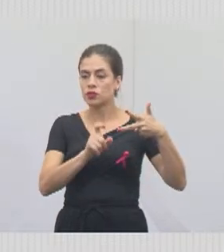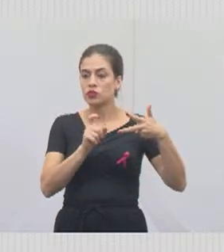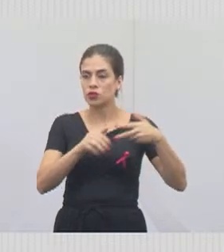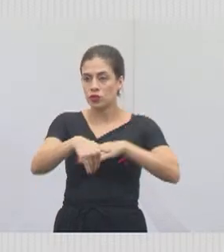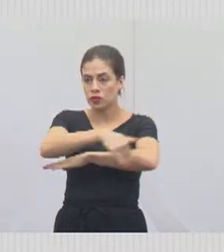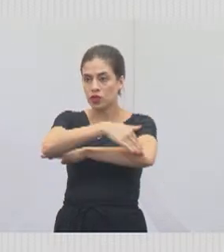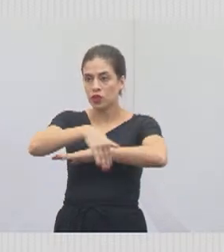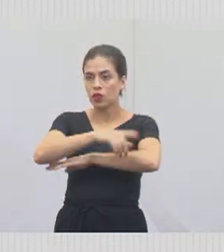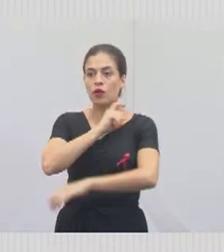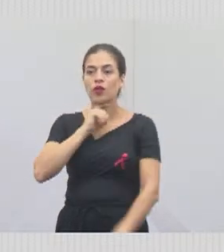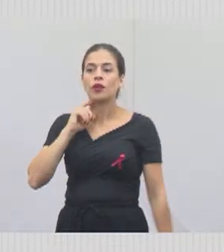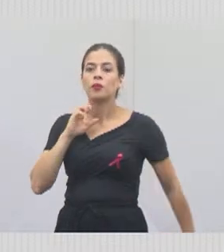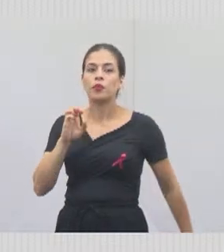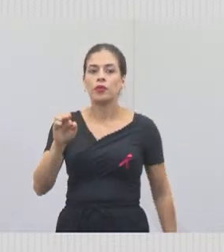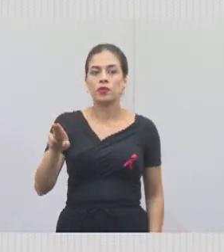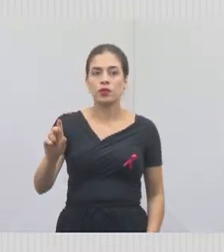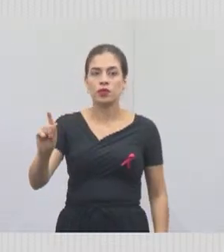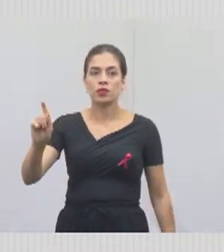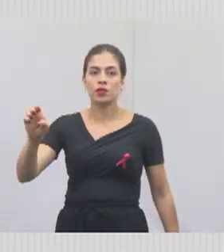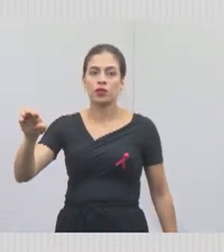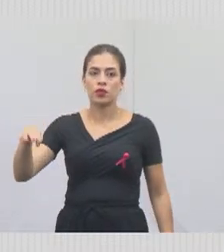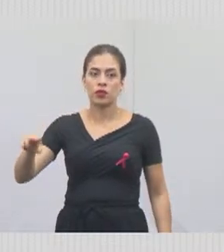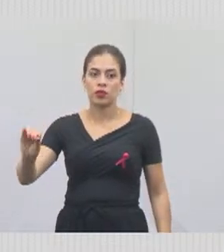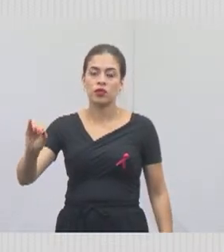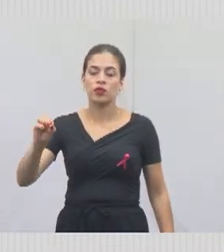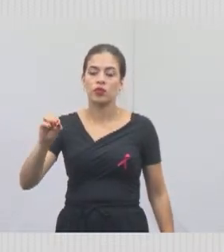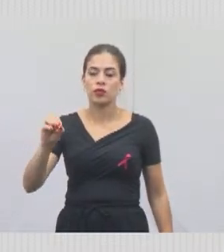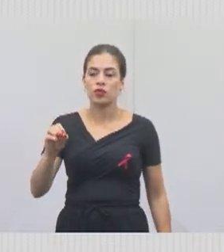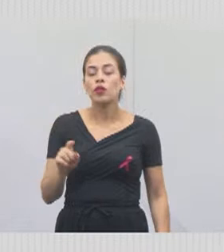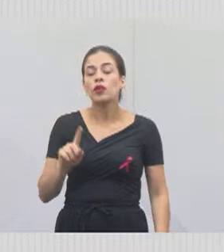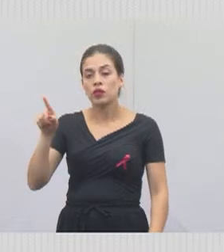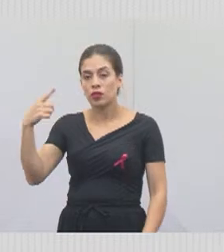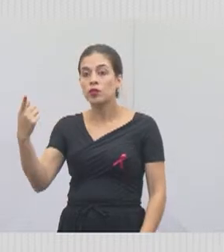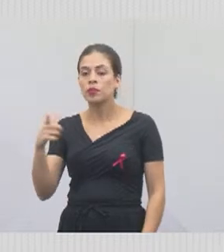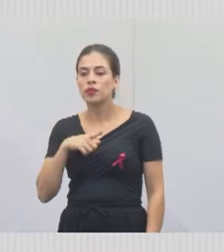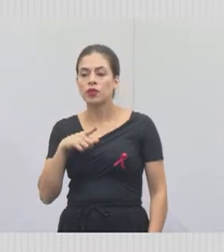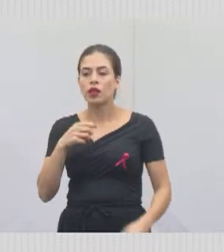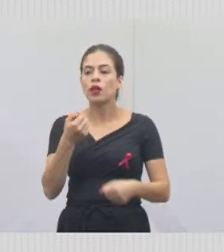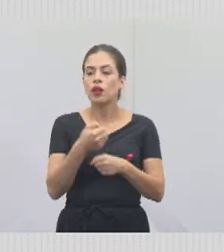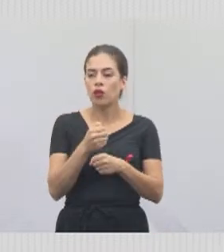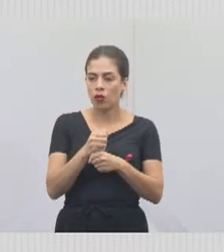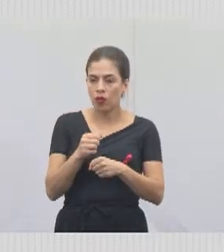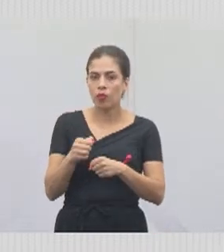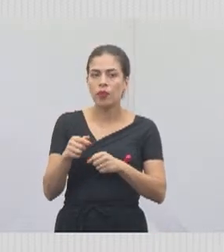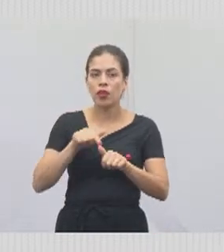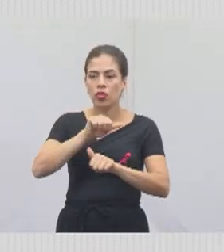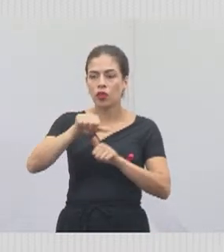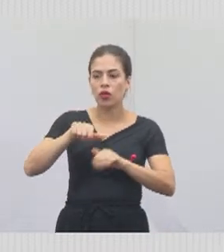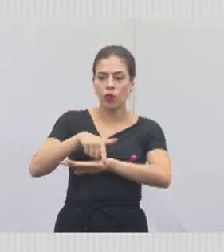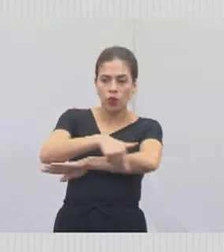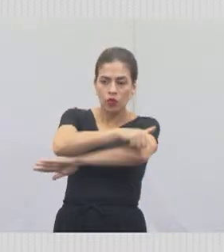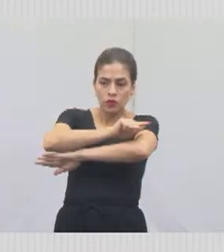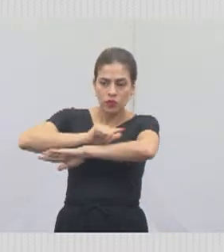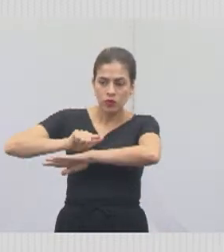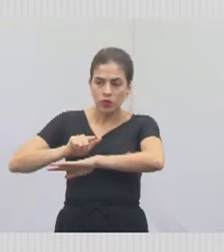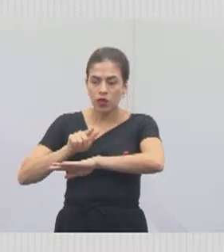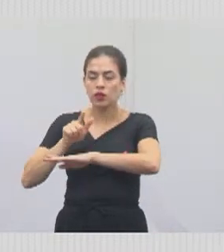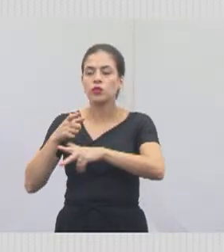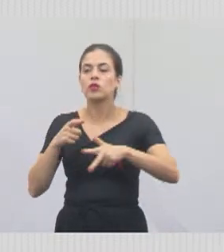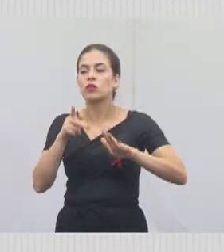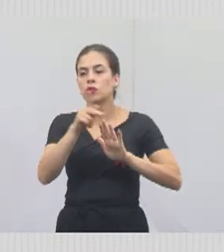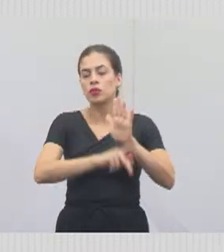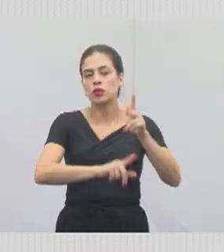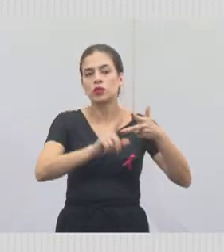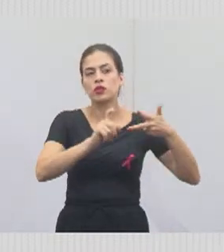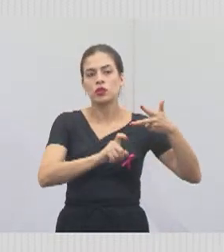Eugênio, também, posteriormente, terá uma obra também, substituição do asfalto. E o projeto executivo